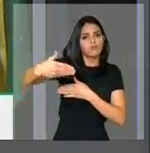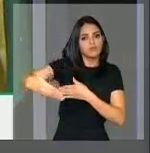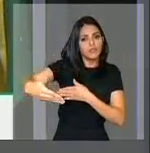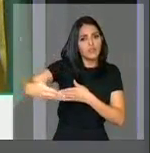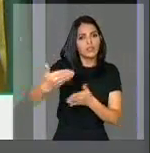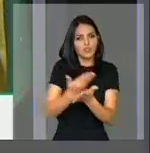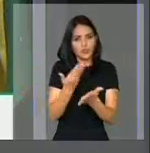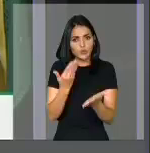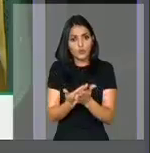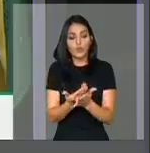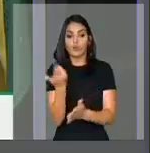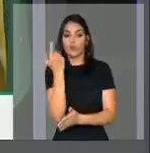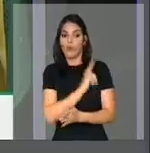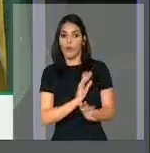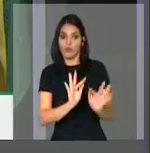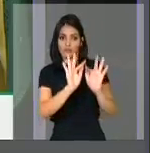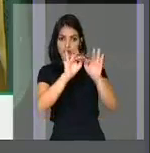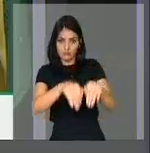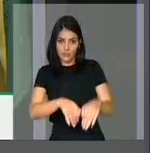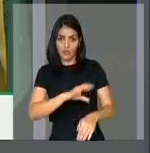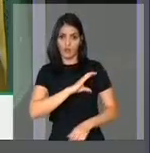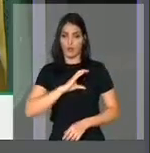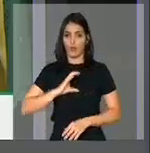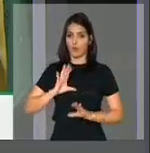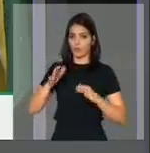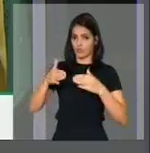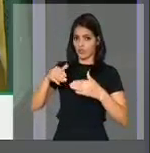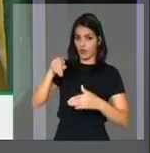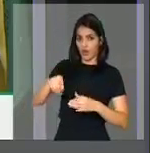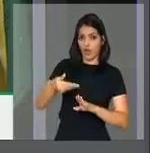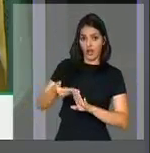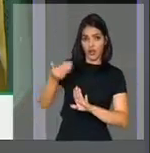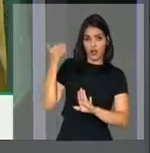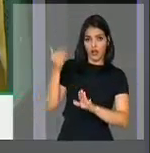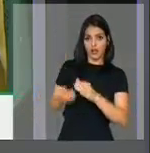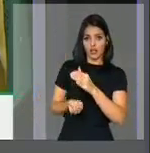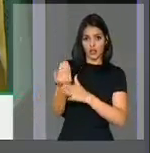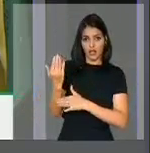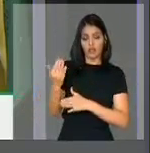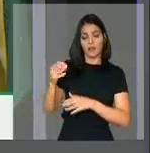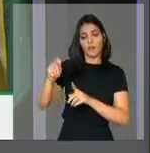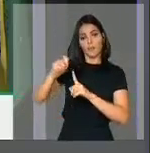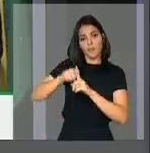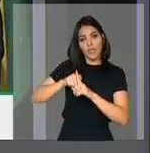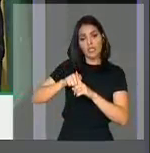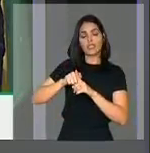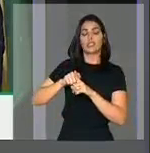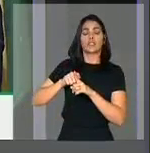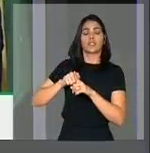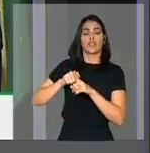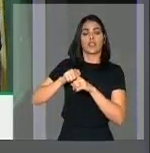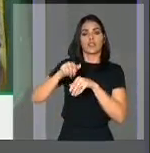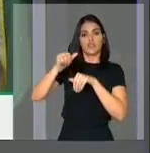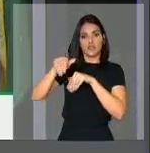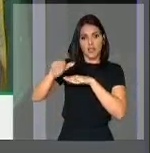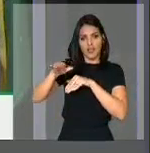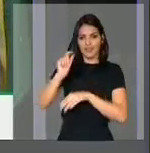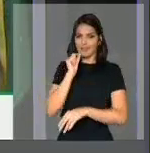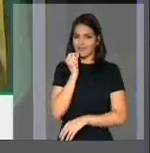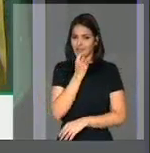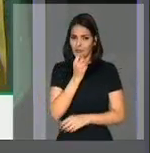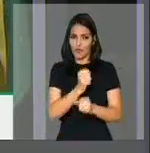chegarmos à reta final desta comissão, que foi formada em setembro de 2015 e já estamos